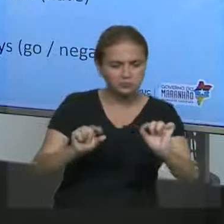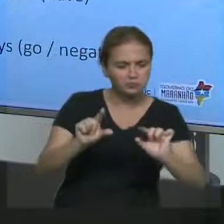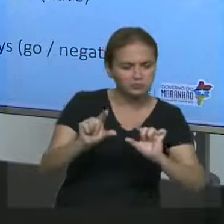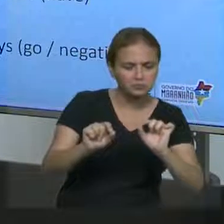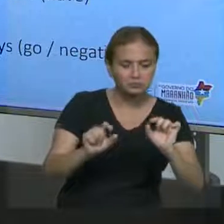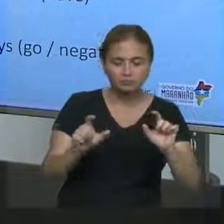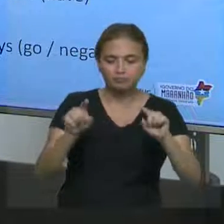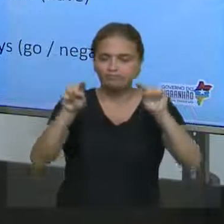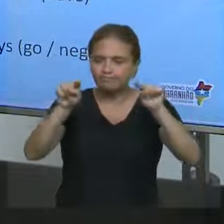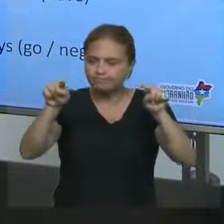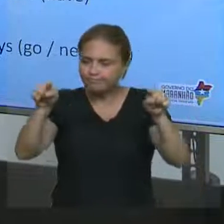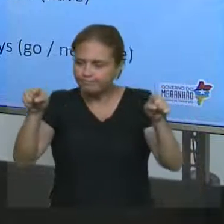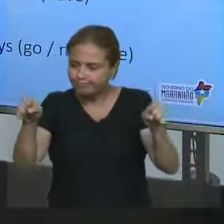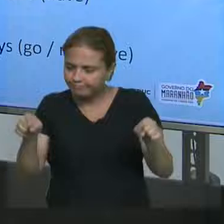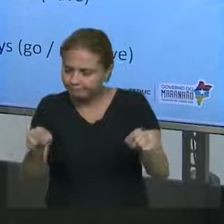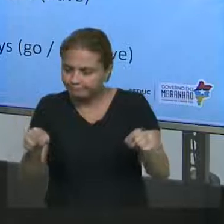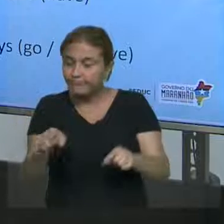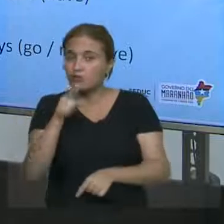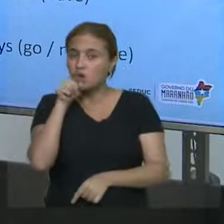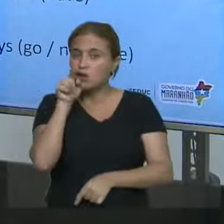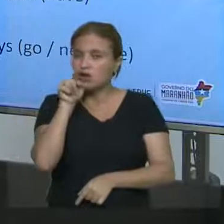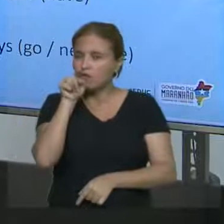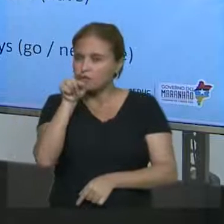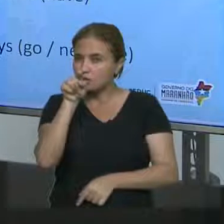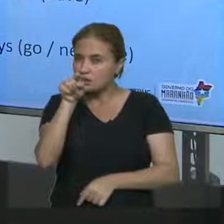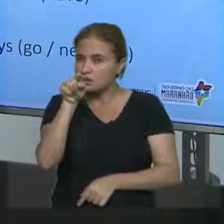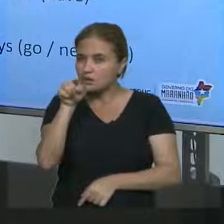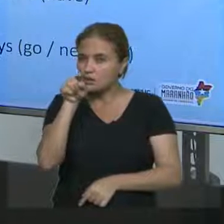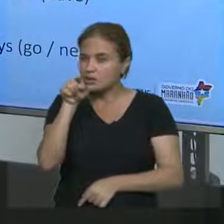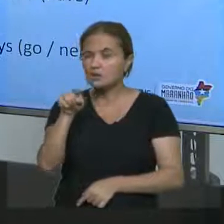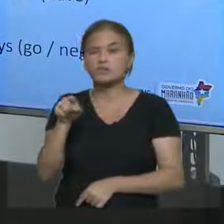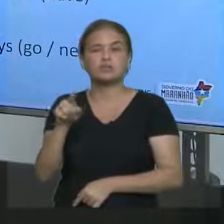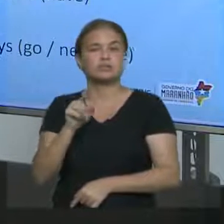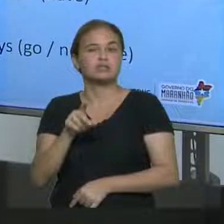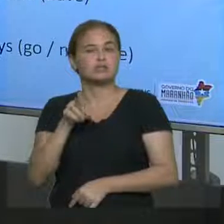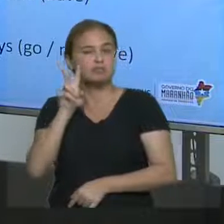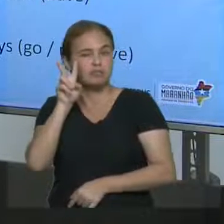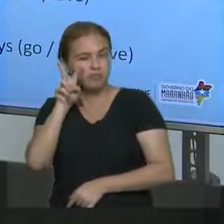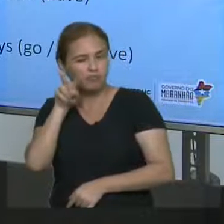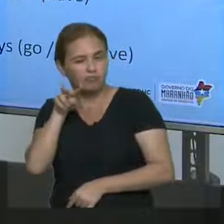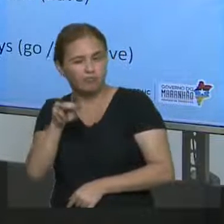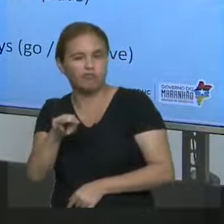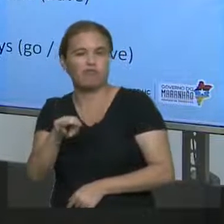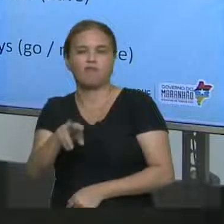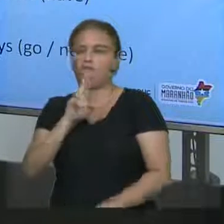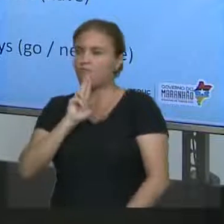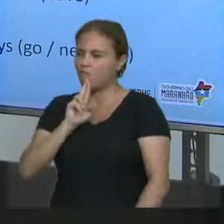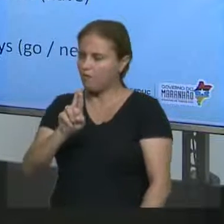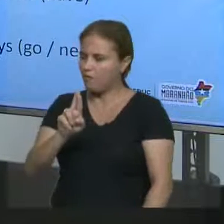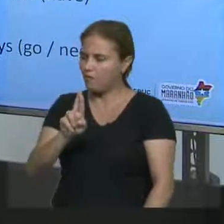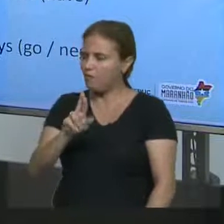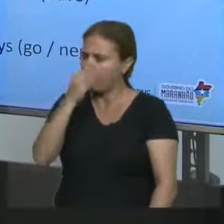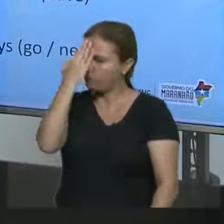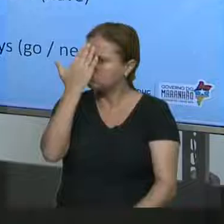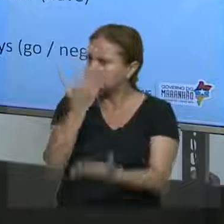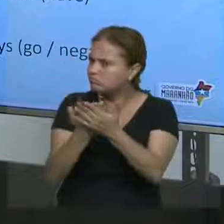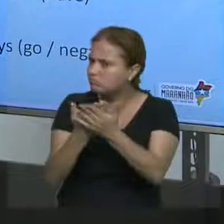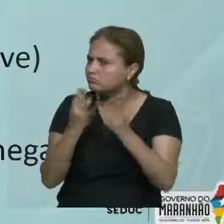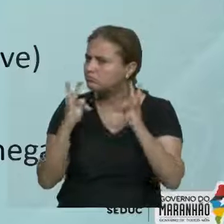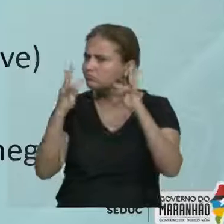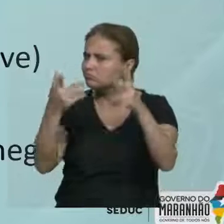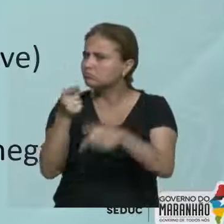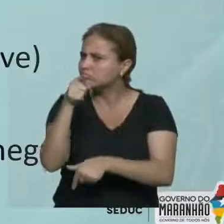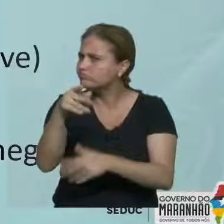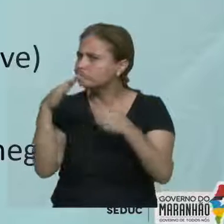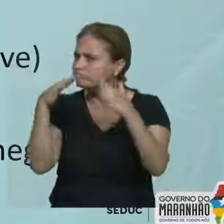parênteses. Vocês vão me prometer, responder. Daqui a pouquinho nós vamos ver o gabarito, tá? Vou confiar em vocês. Primeiro, vamos ler as questões.